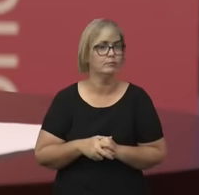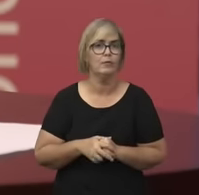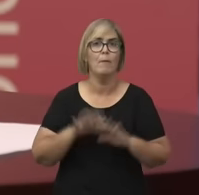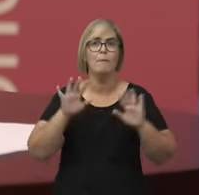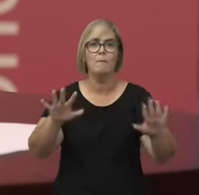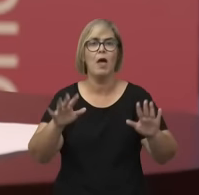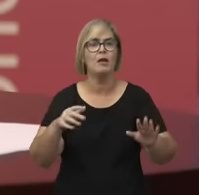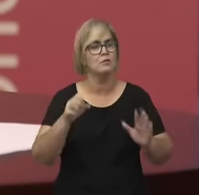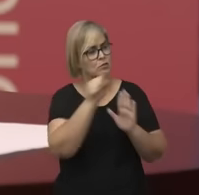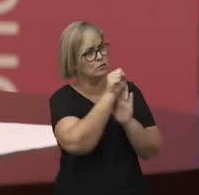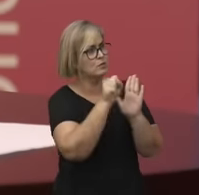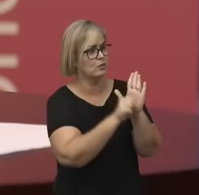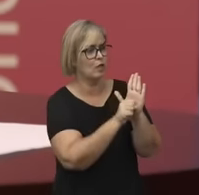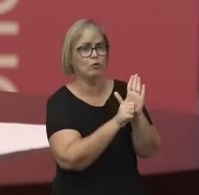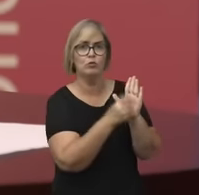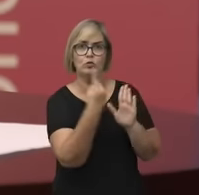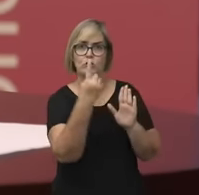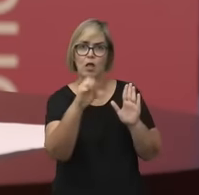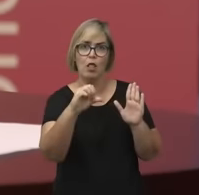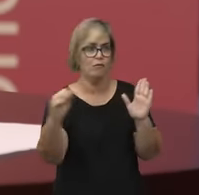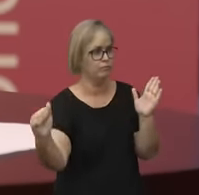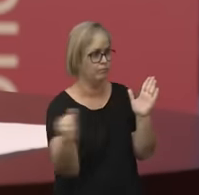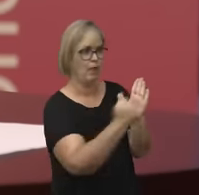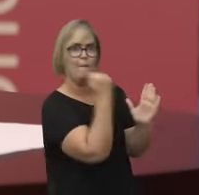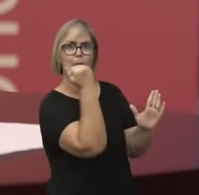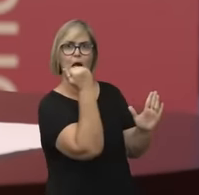desaparecem. E aí, assim,